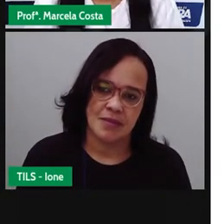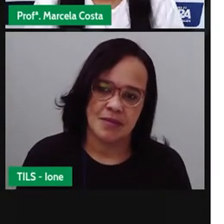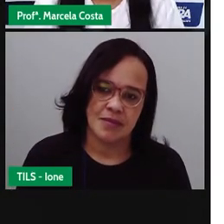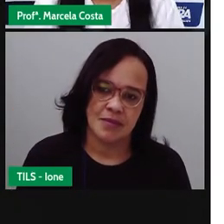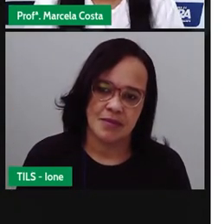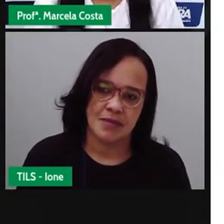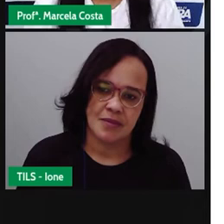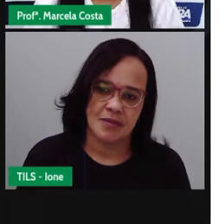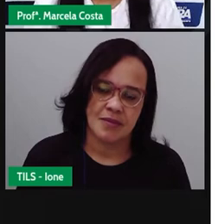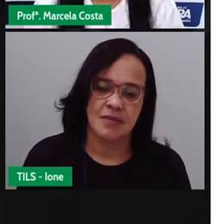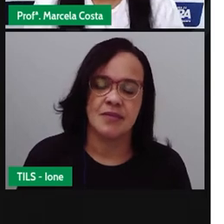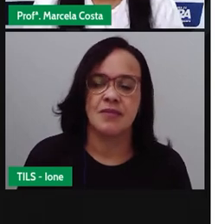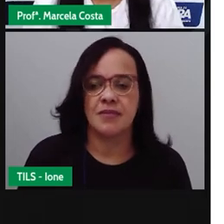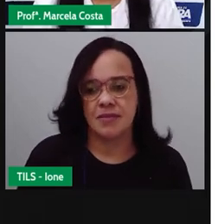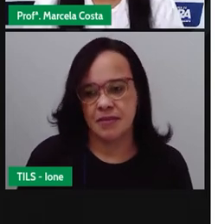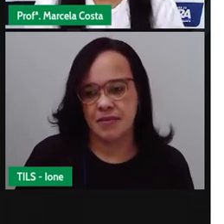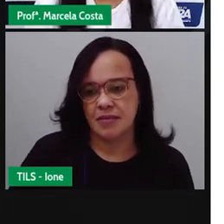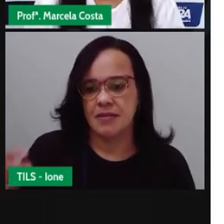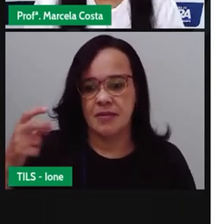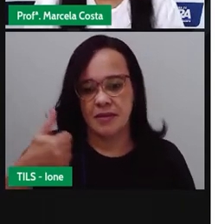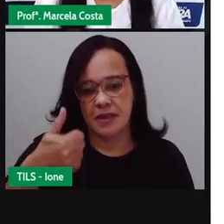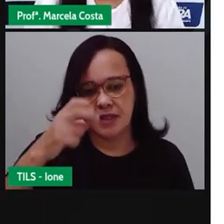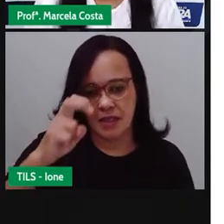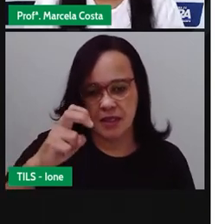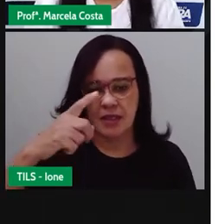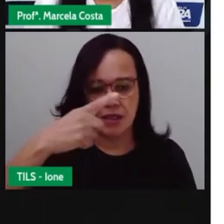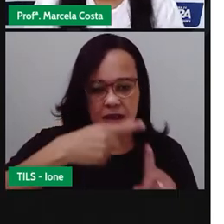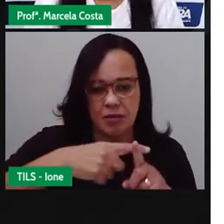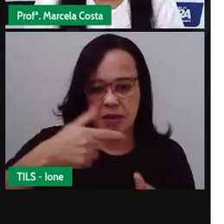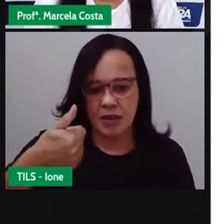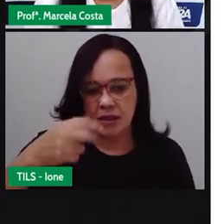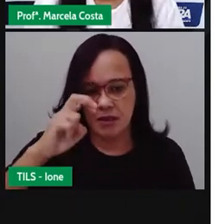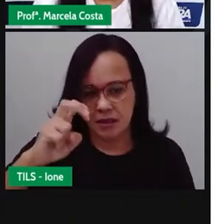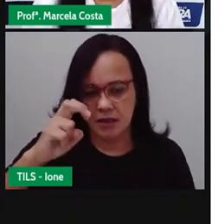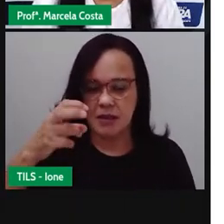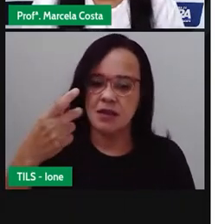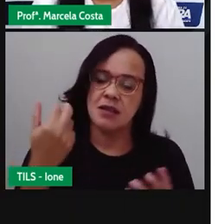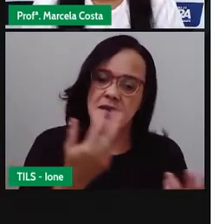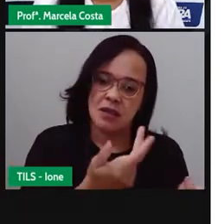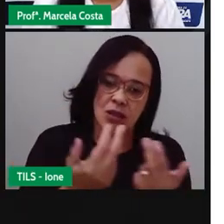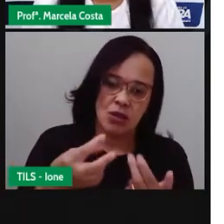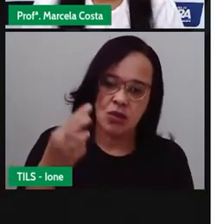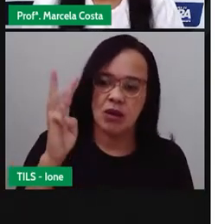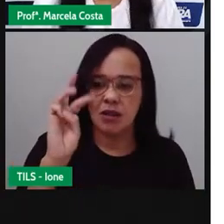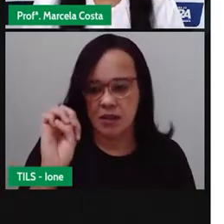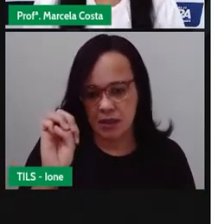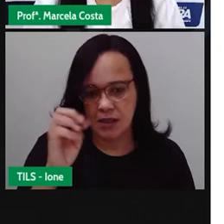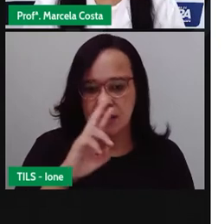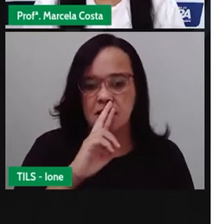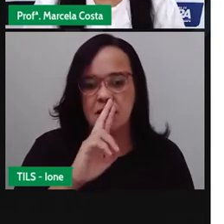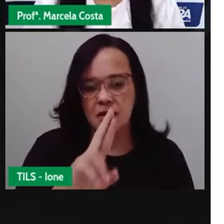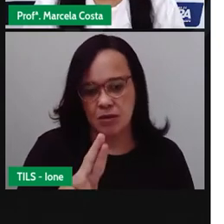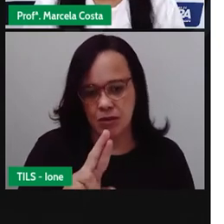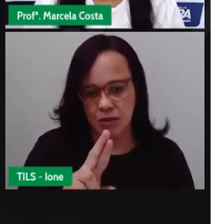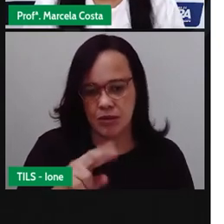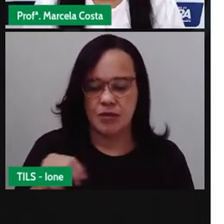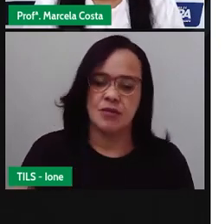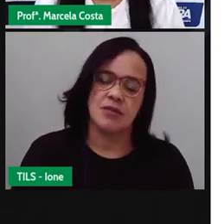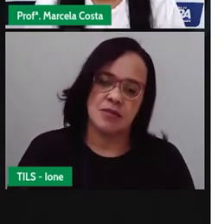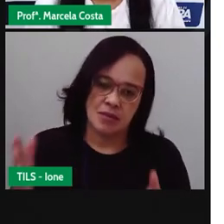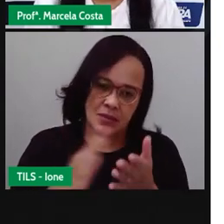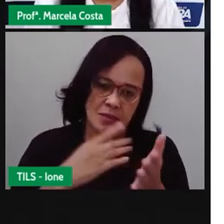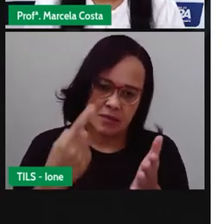15 mais 15 é igual a 30. Coloca o resultado aí no seu caderno. 30.